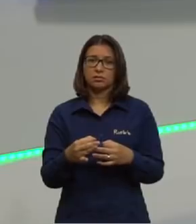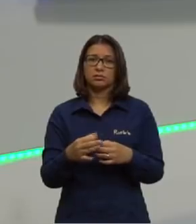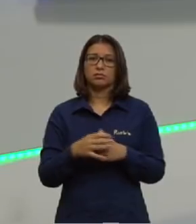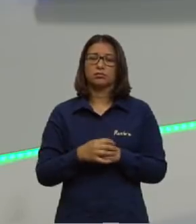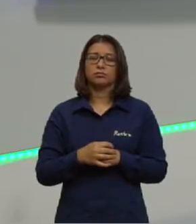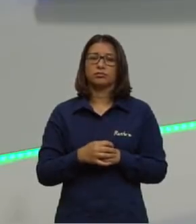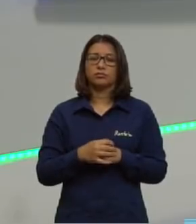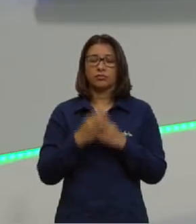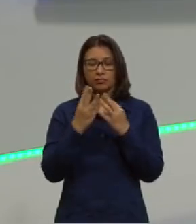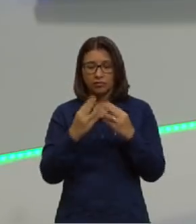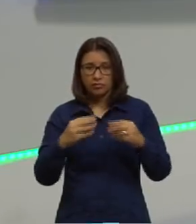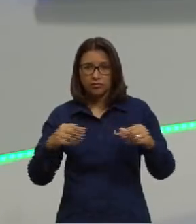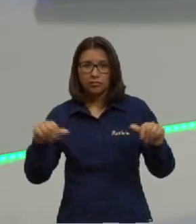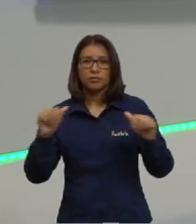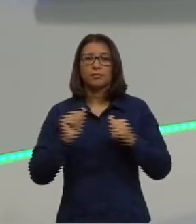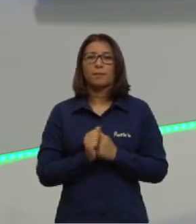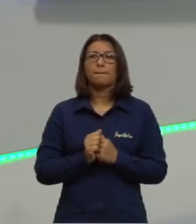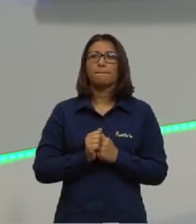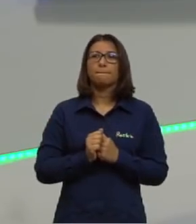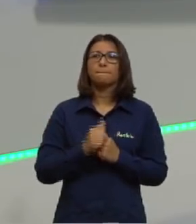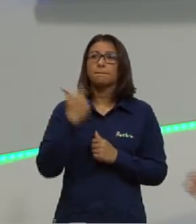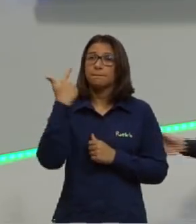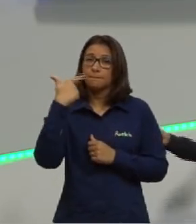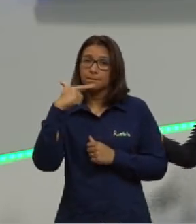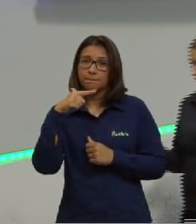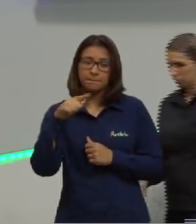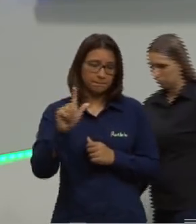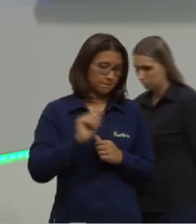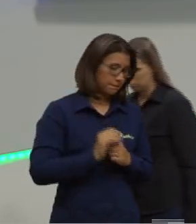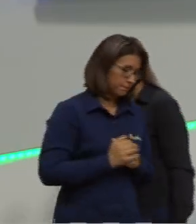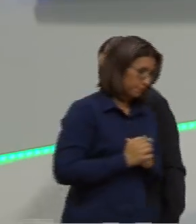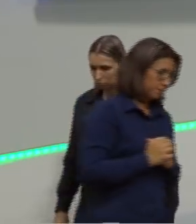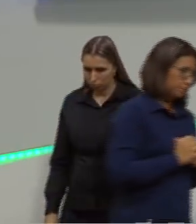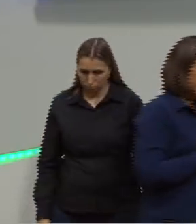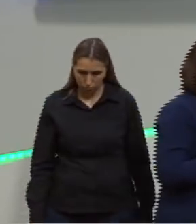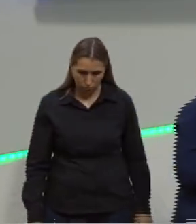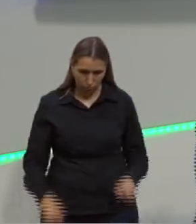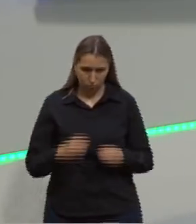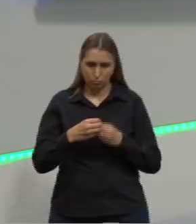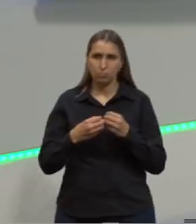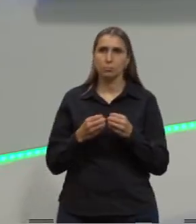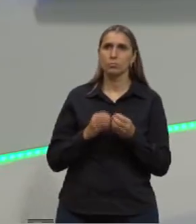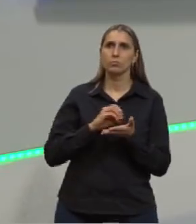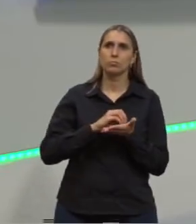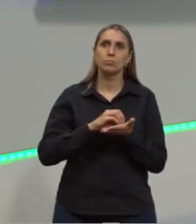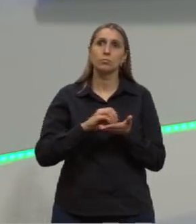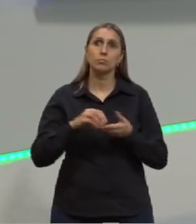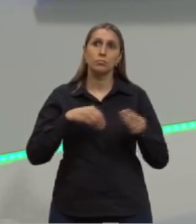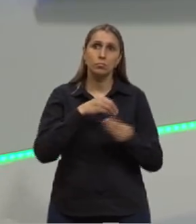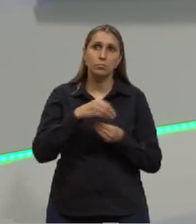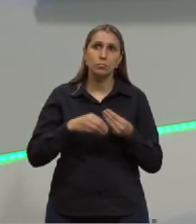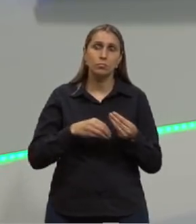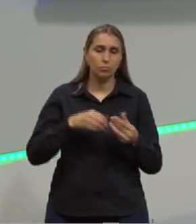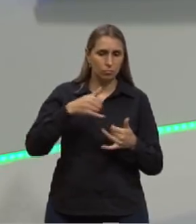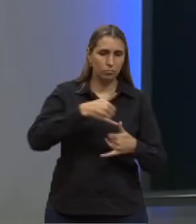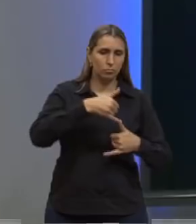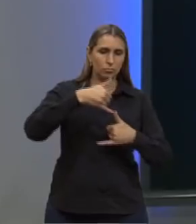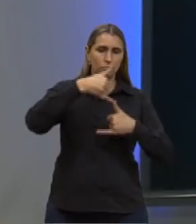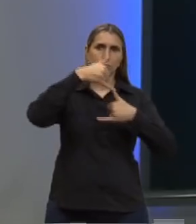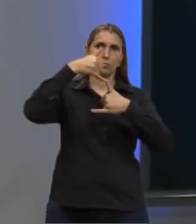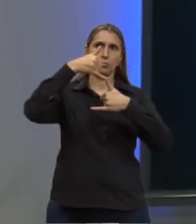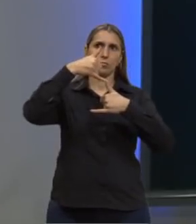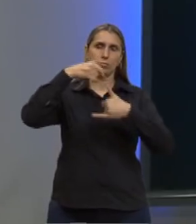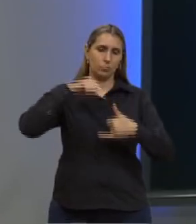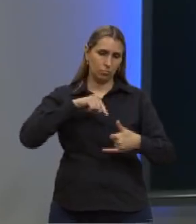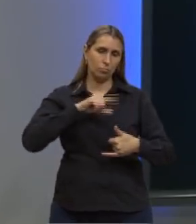Então, nossa próxima molécula orgânica ou substância orgânica são os lipídios. O que são